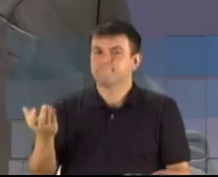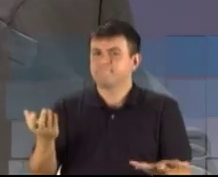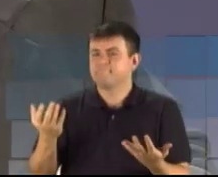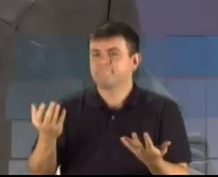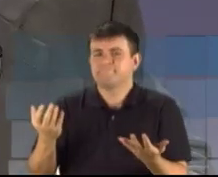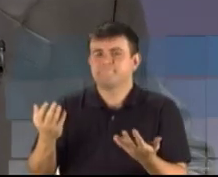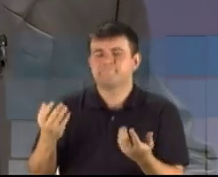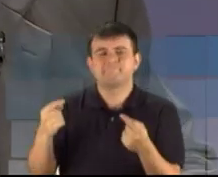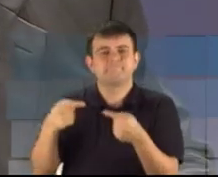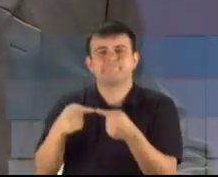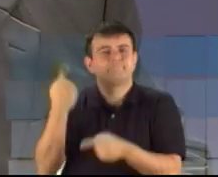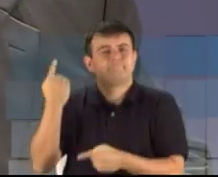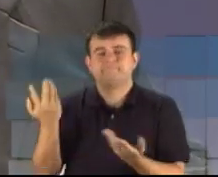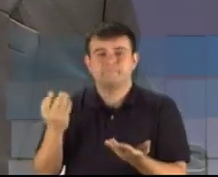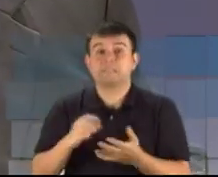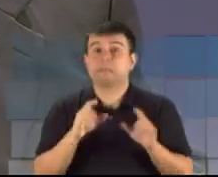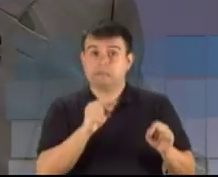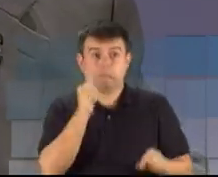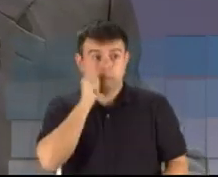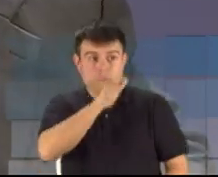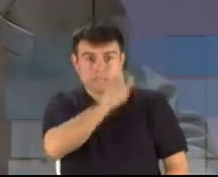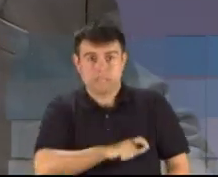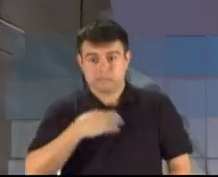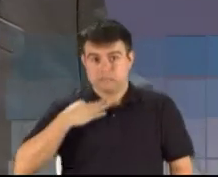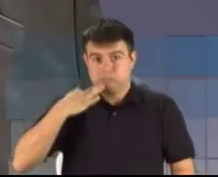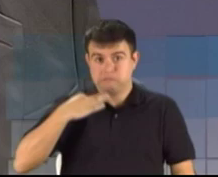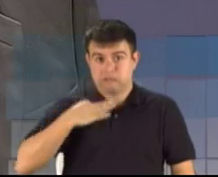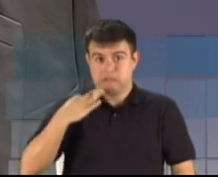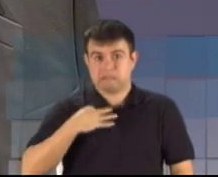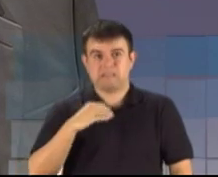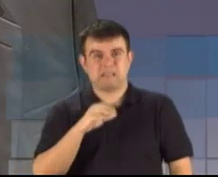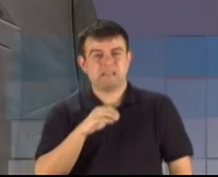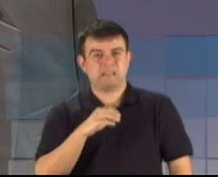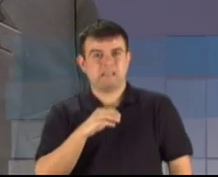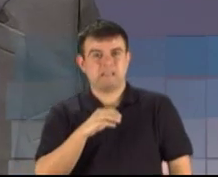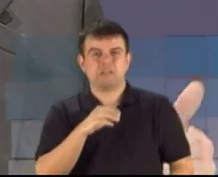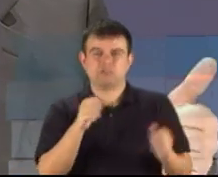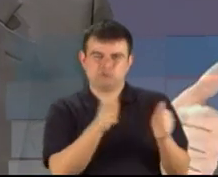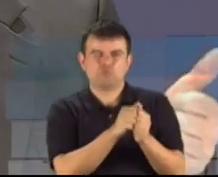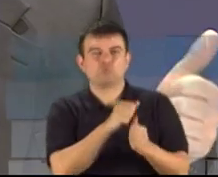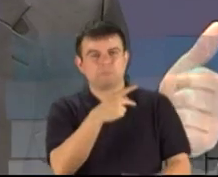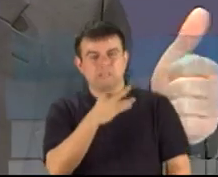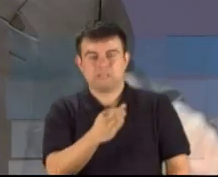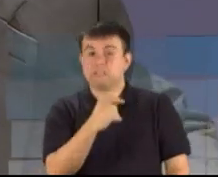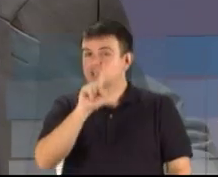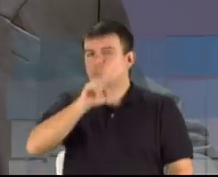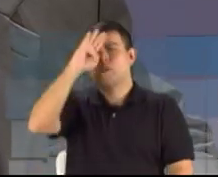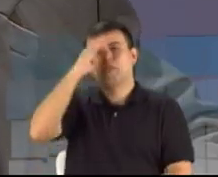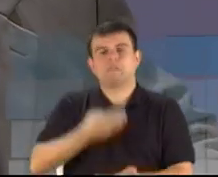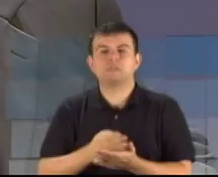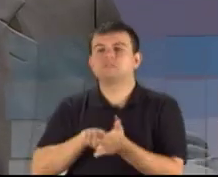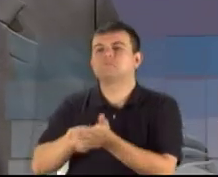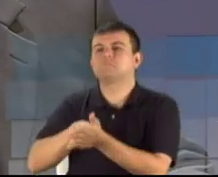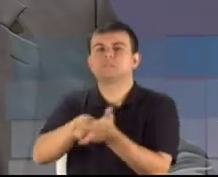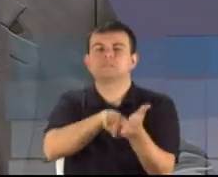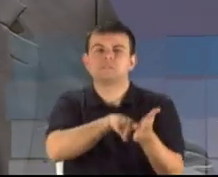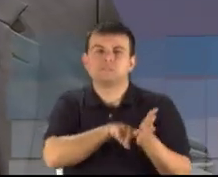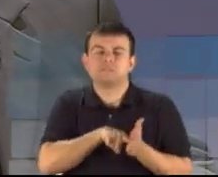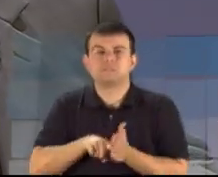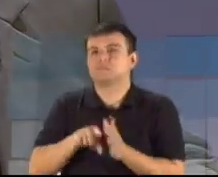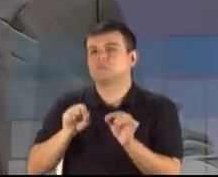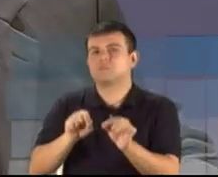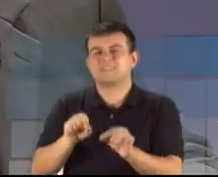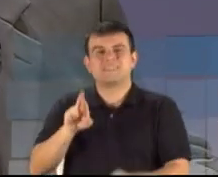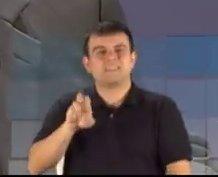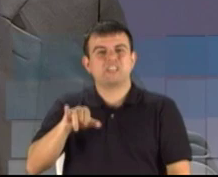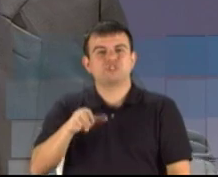coligada com o PT diz que não acredita nas pesquisas eleitorais, na alta rejeição do seu candidato a governador.